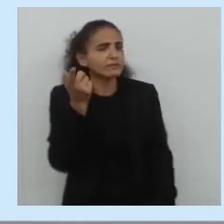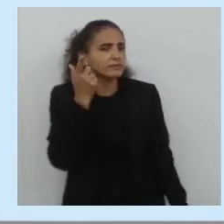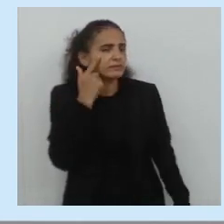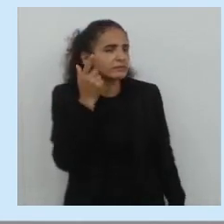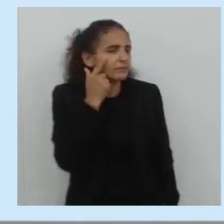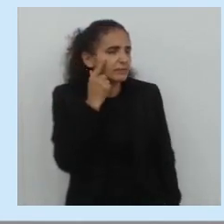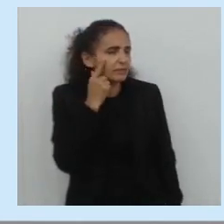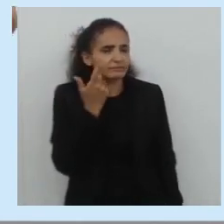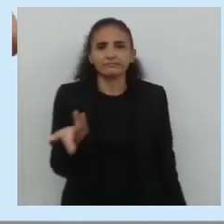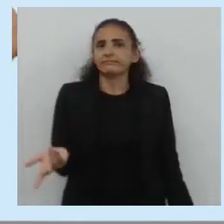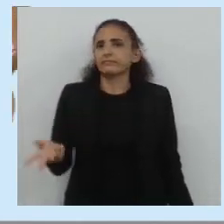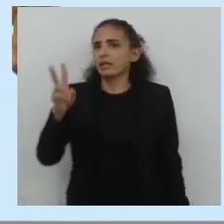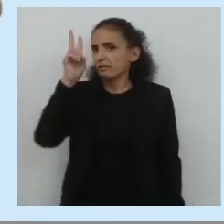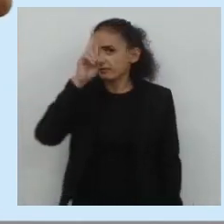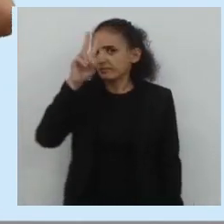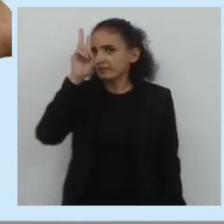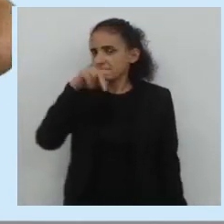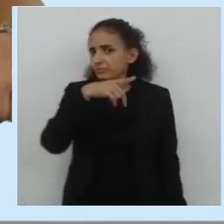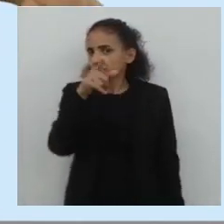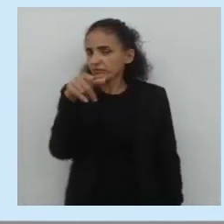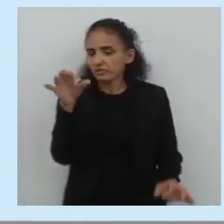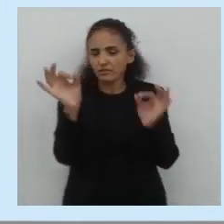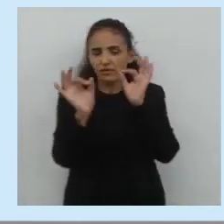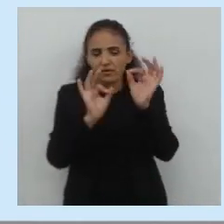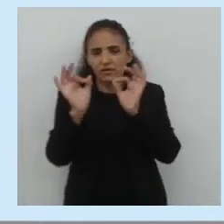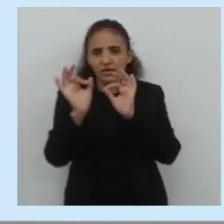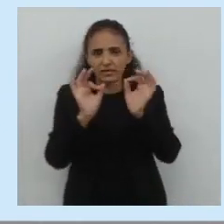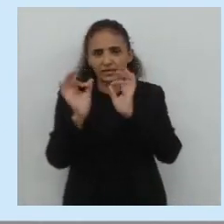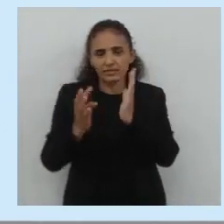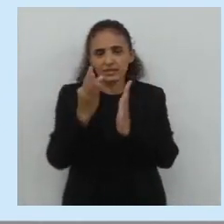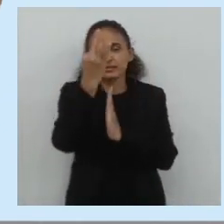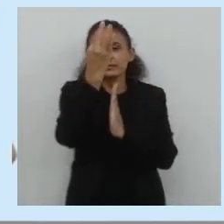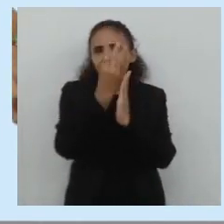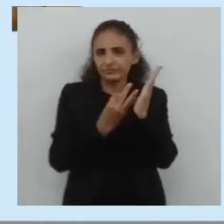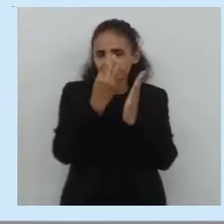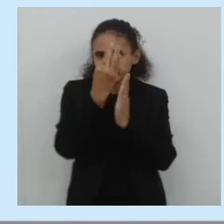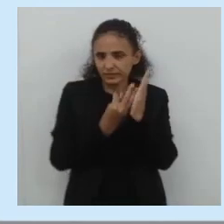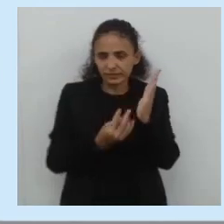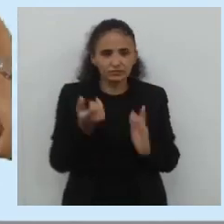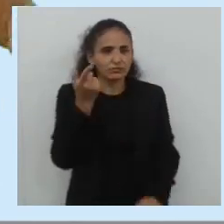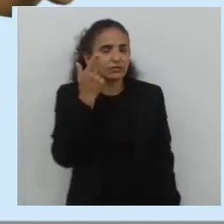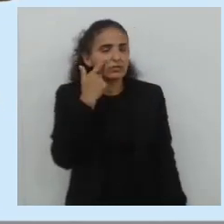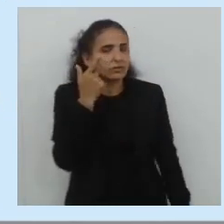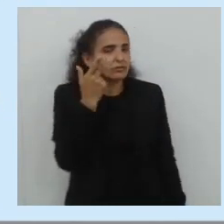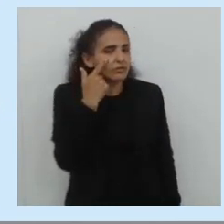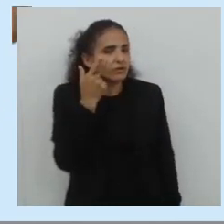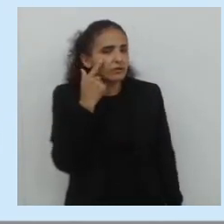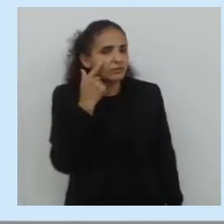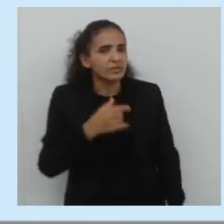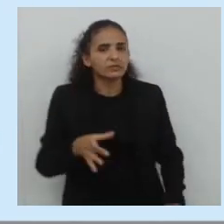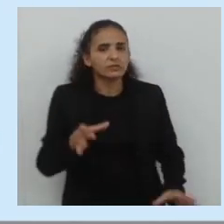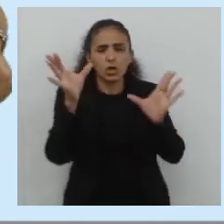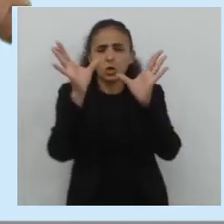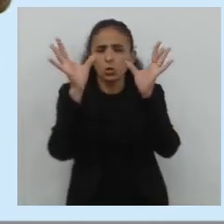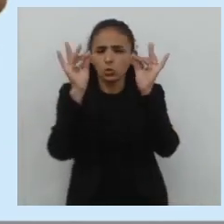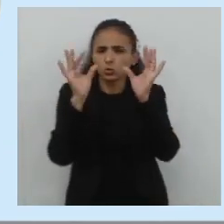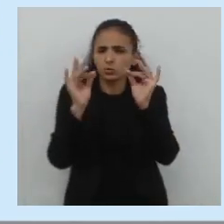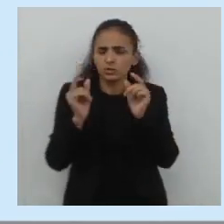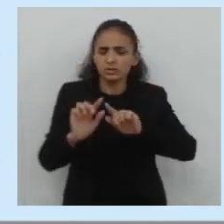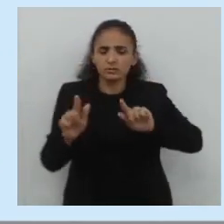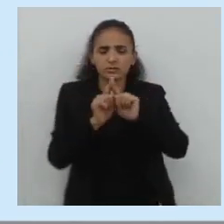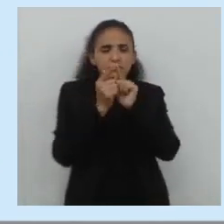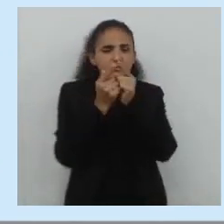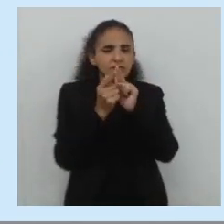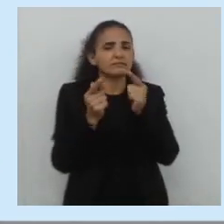editado. Lembre-se de que você vai elaborar seu texto, você vai observar os deslizes